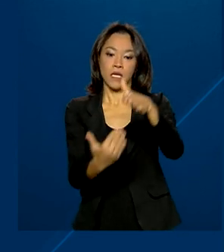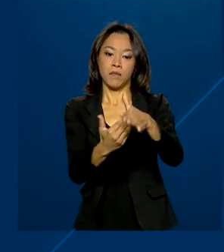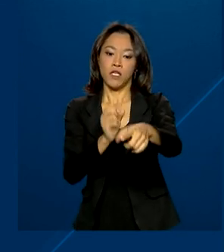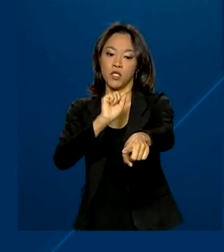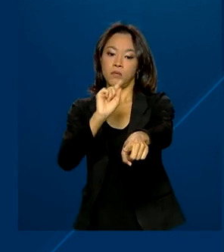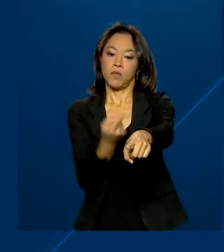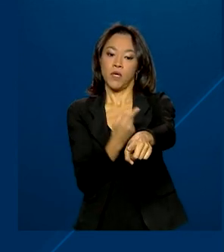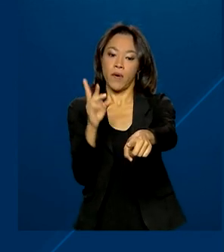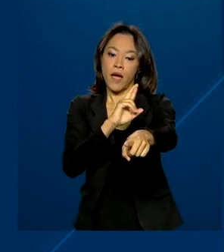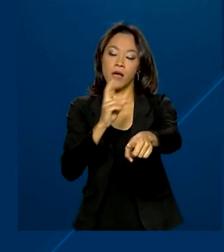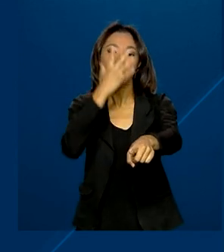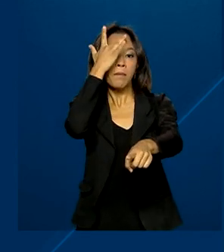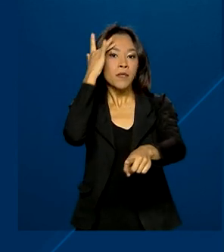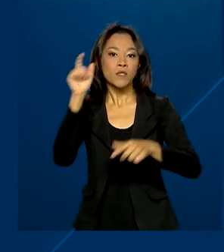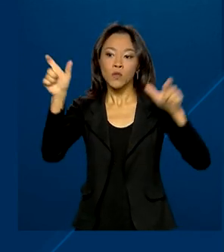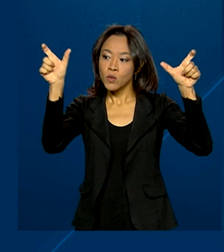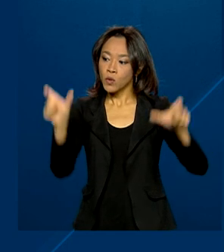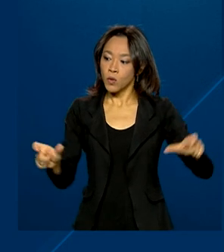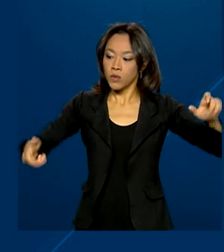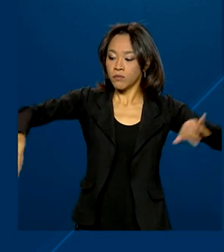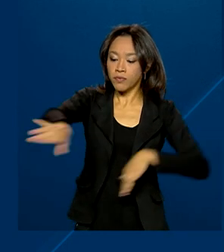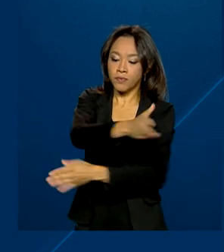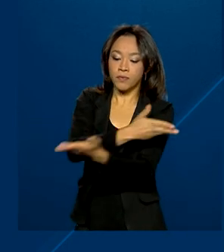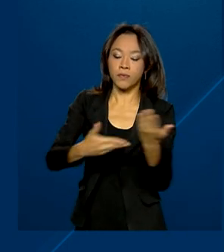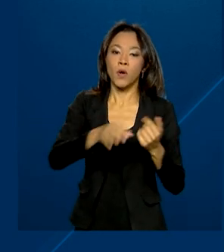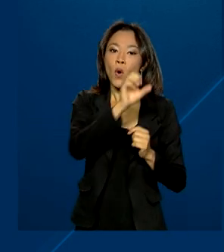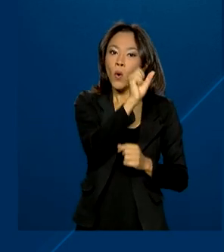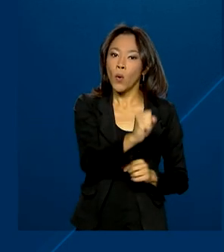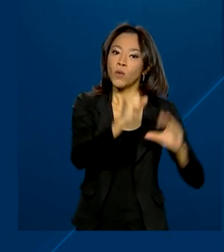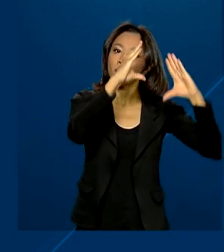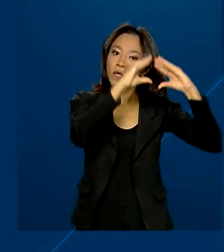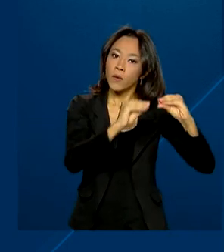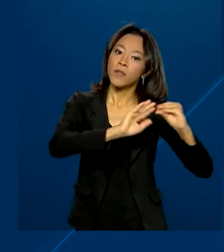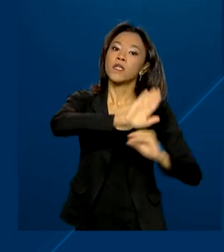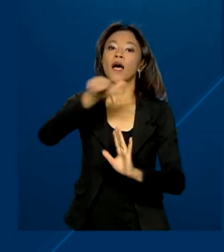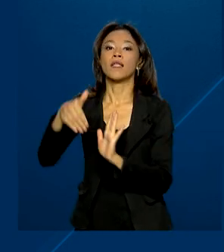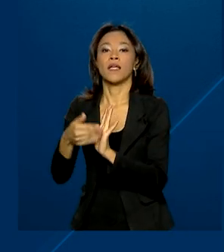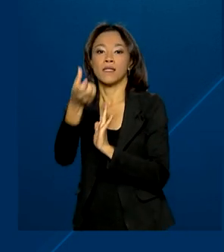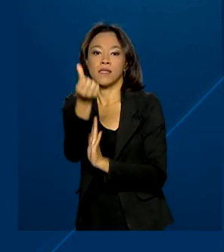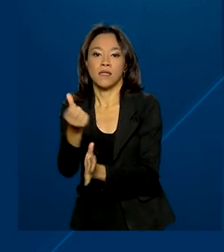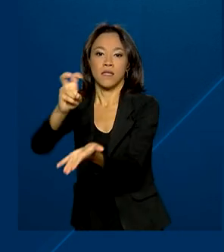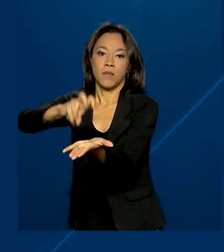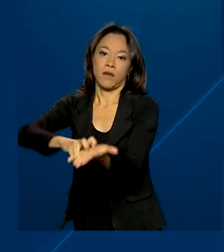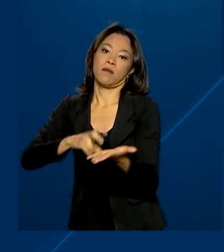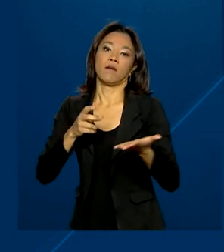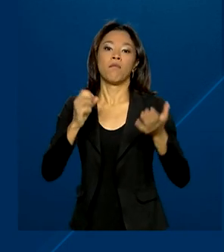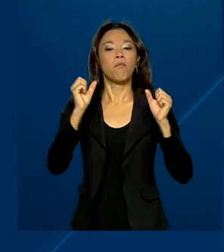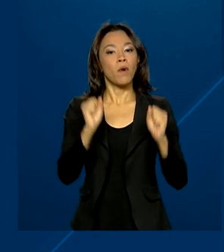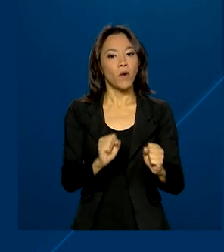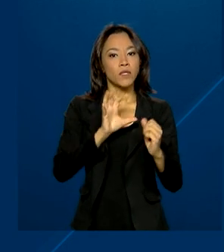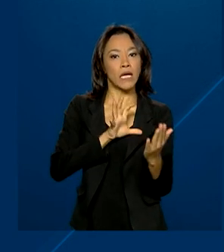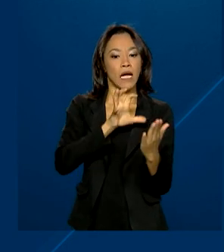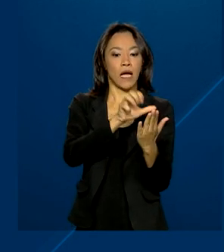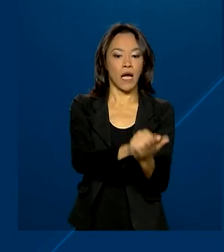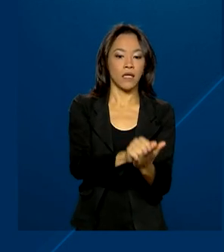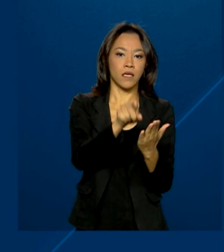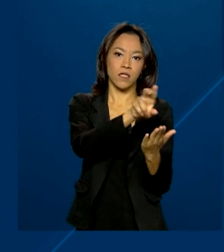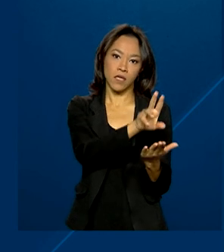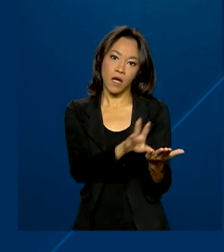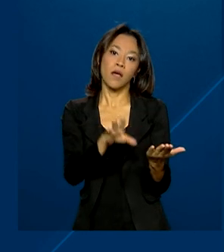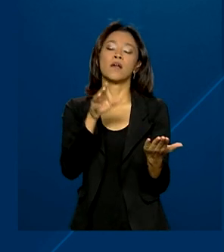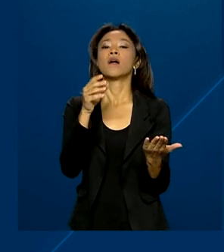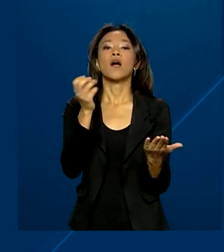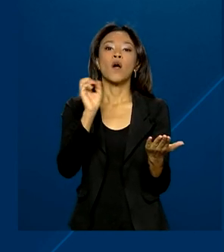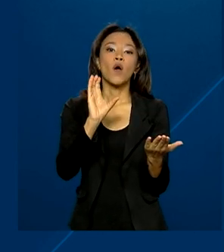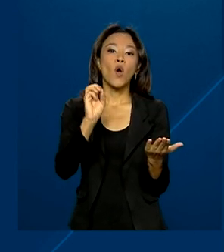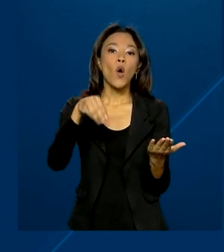entre pessoas físicas entre 8 horas da noite e 6 da manhã. O cliente vai poder cadastrar e autorizar contas